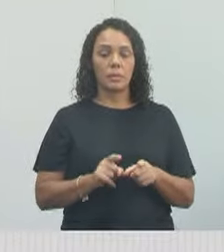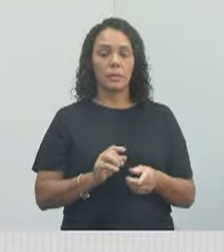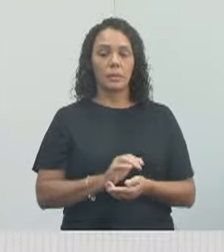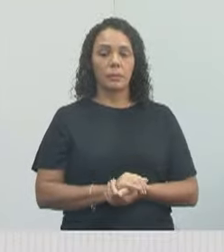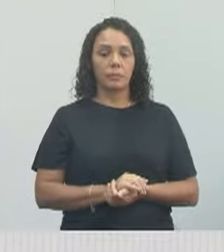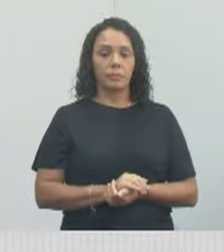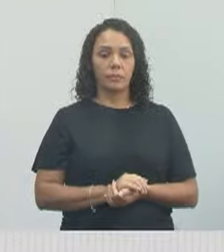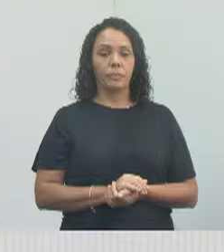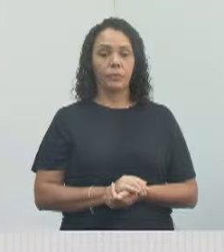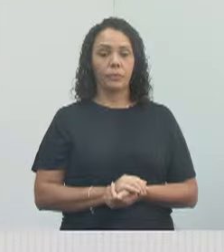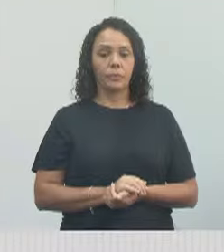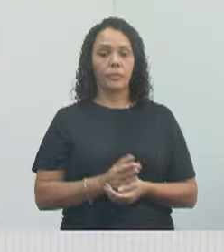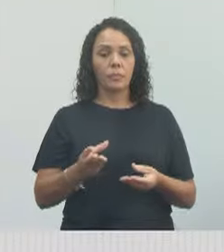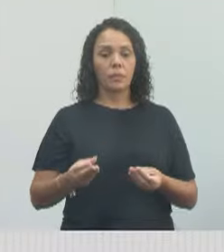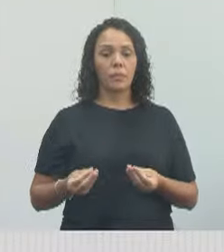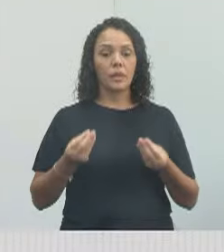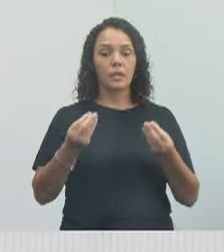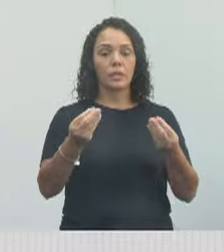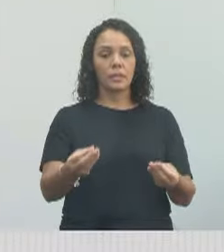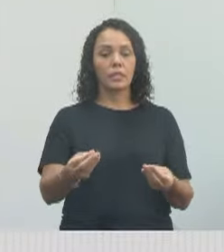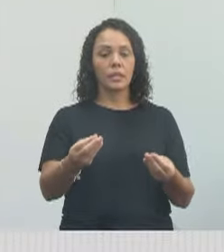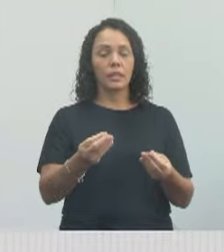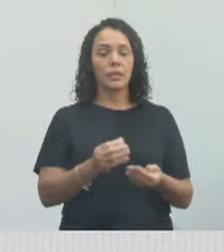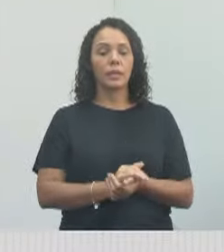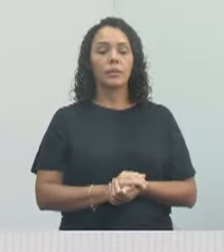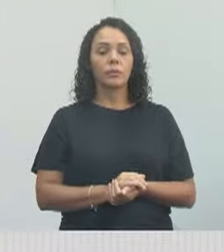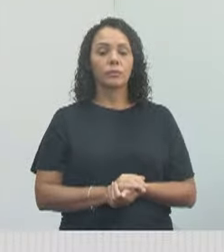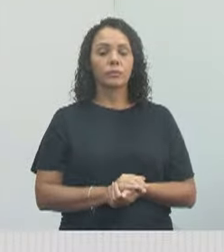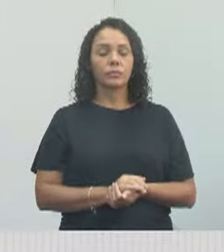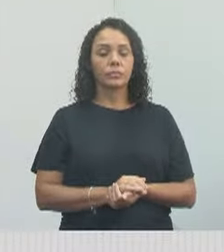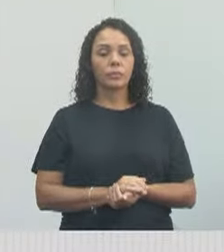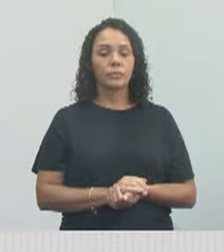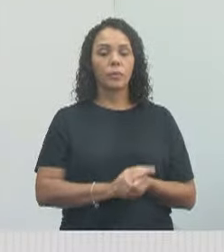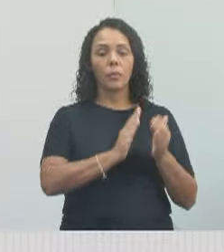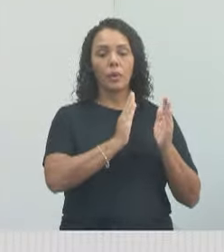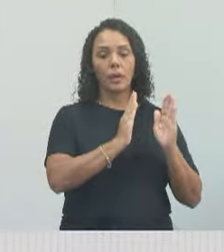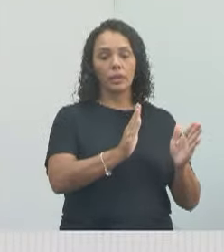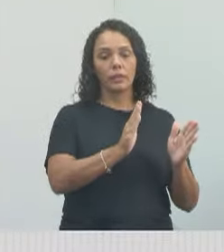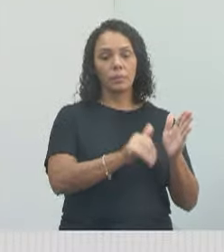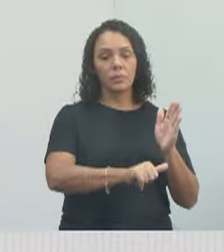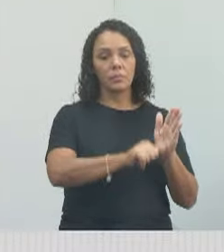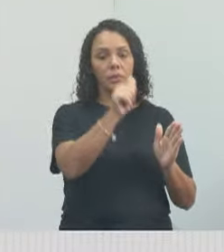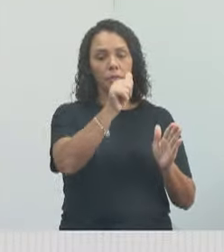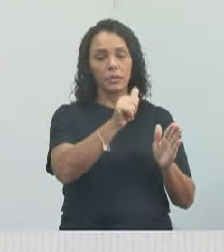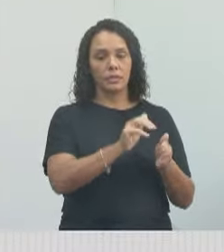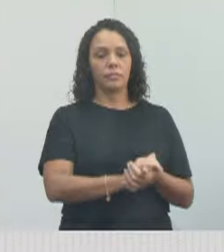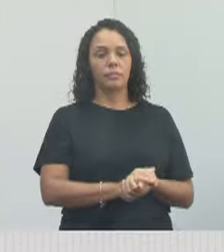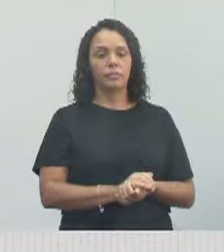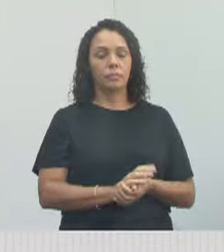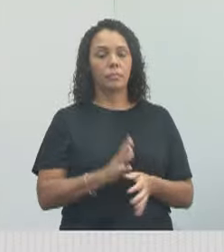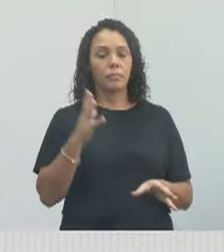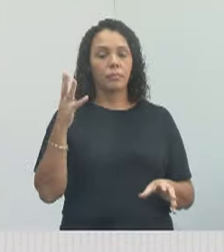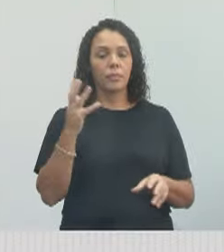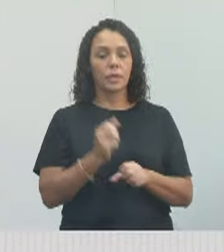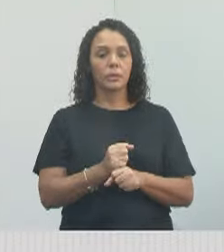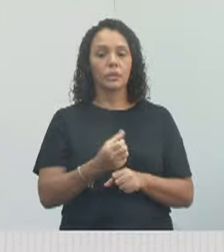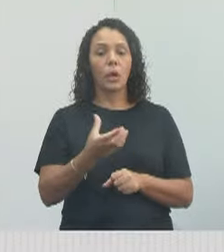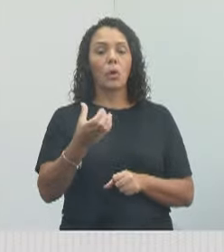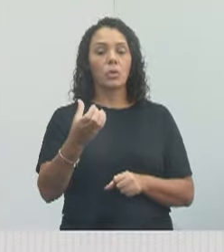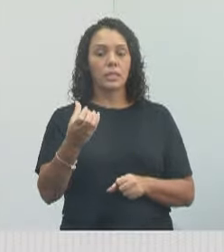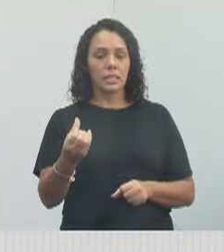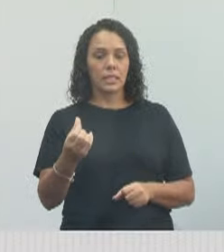entregar essa primeira etapa, lá serão seis etapas, são mais de 1.500